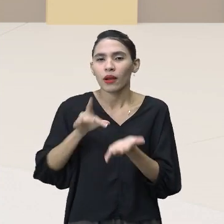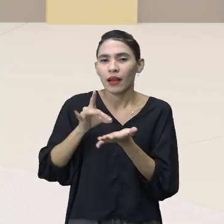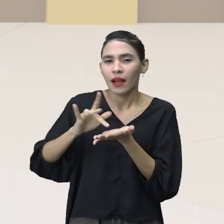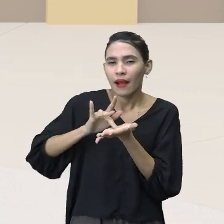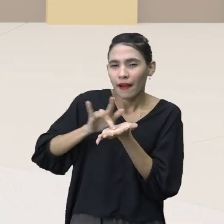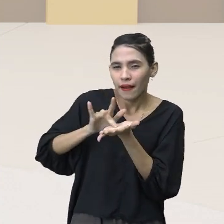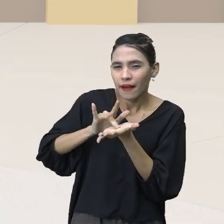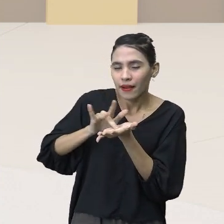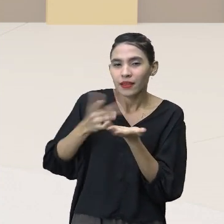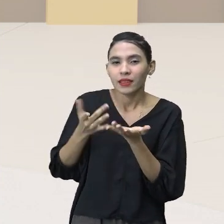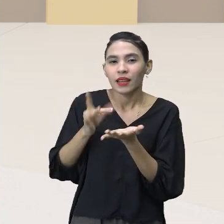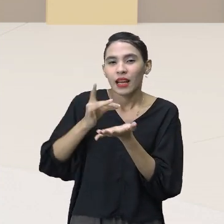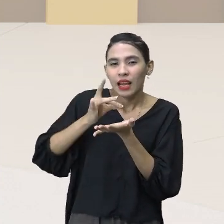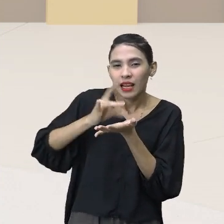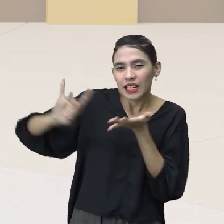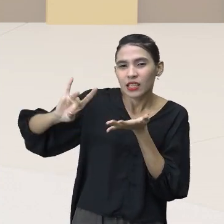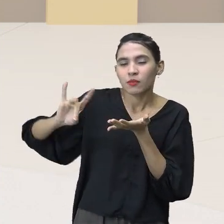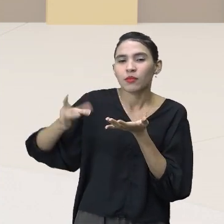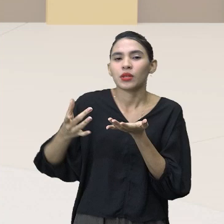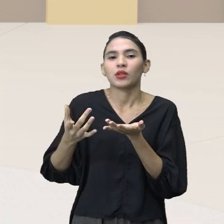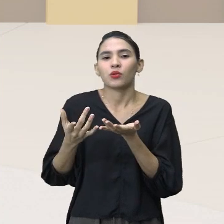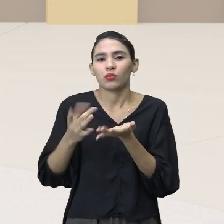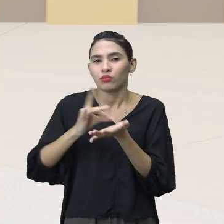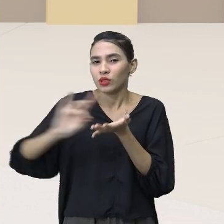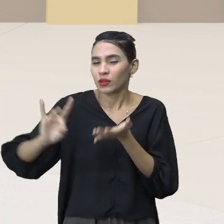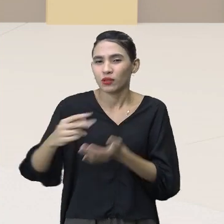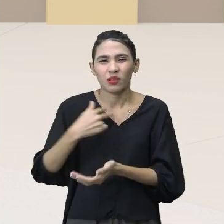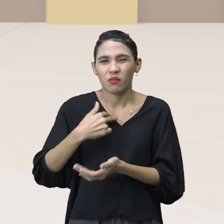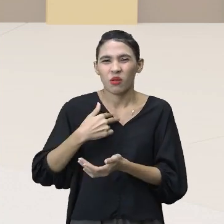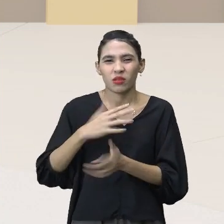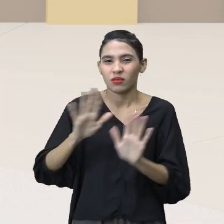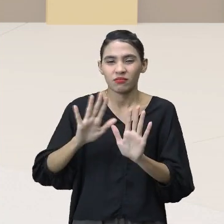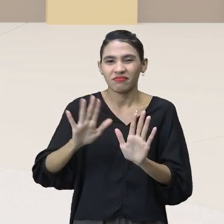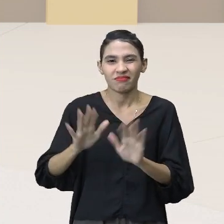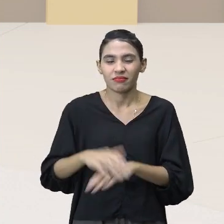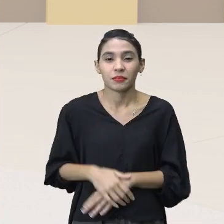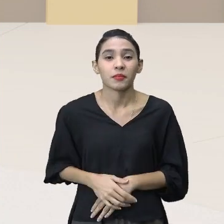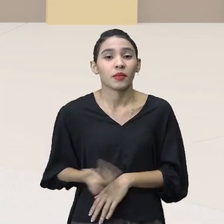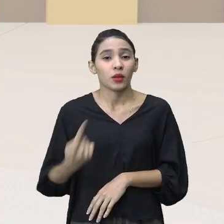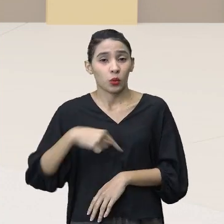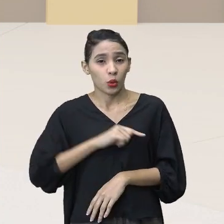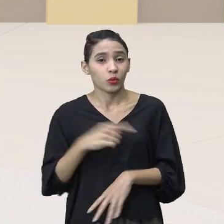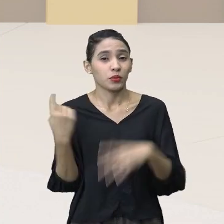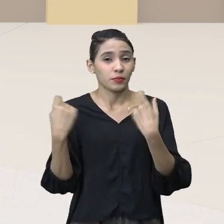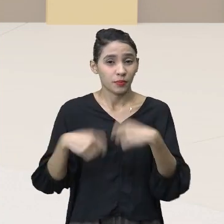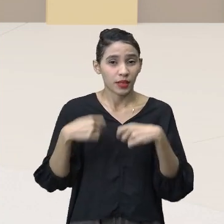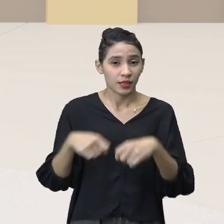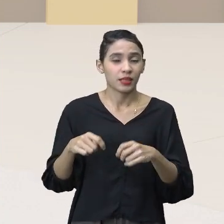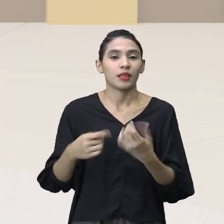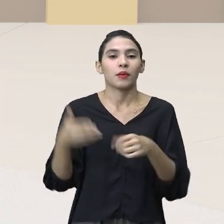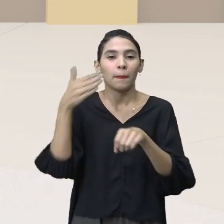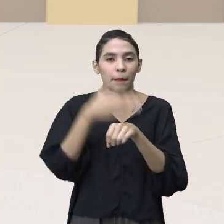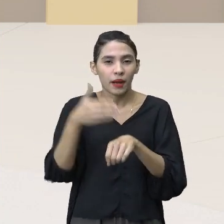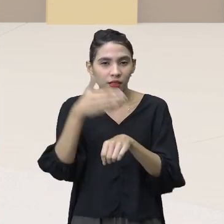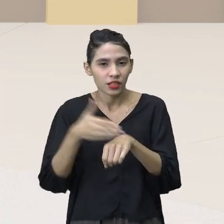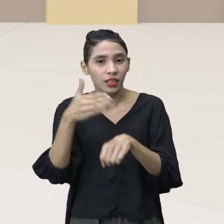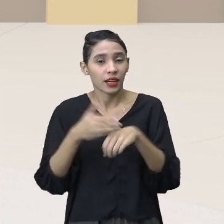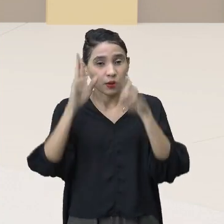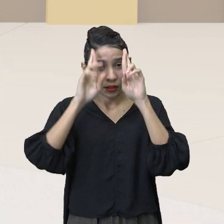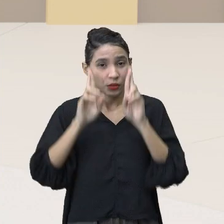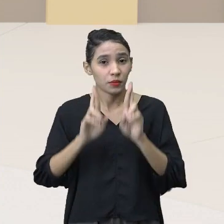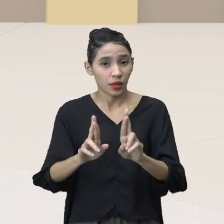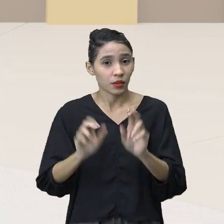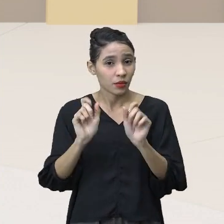do nosso irmão, do nosso vizinho, do nosso parente. Pra isso, nós precisamos exercitar o respeito,